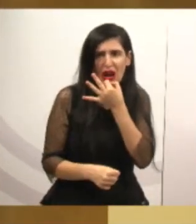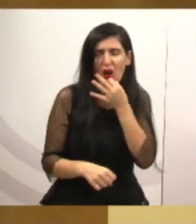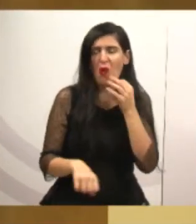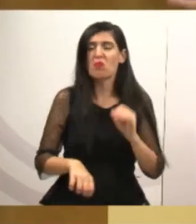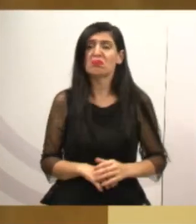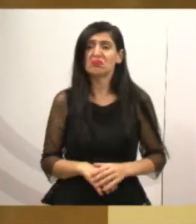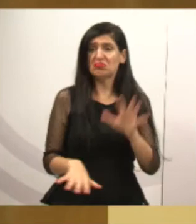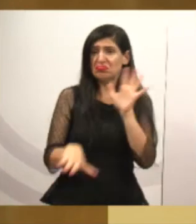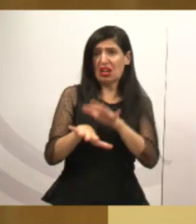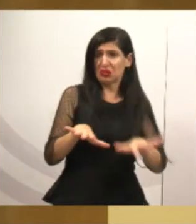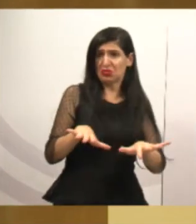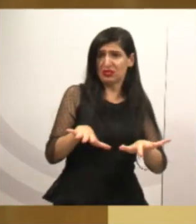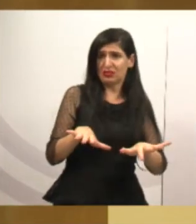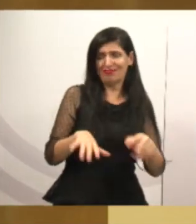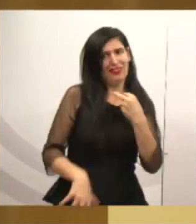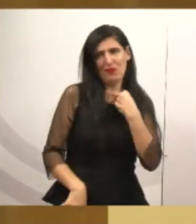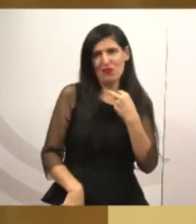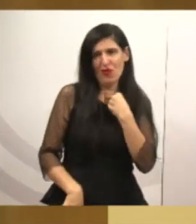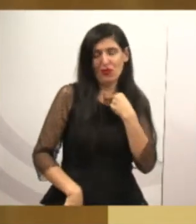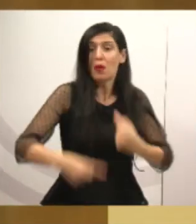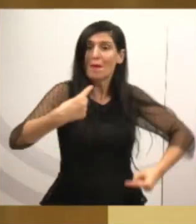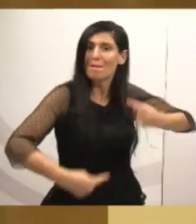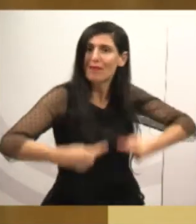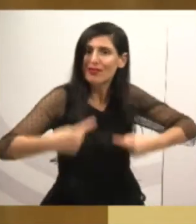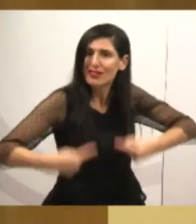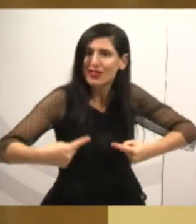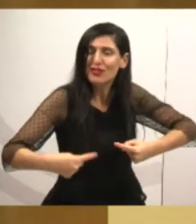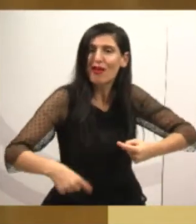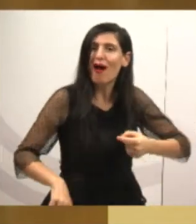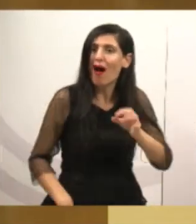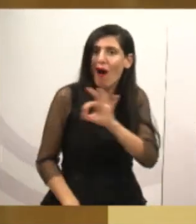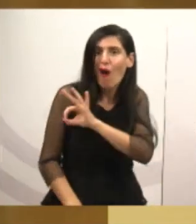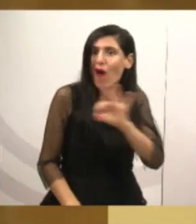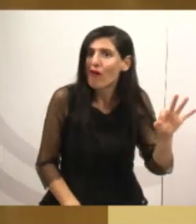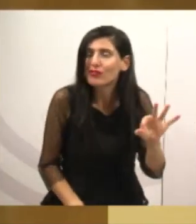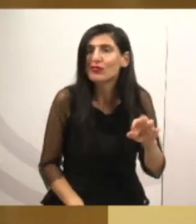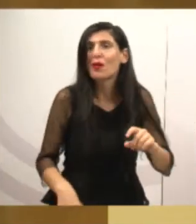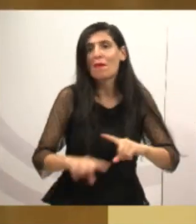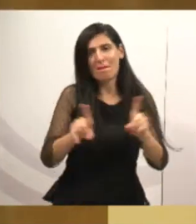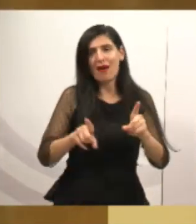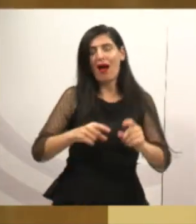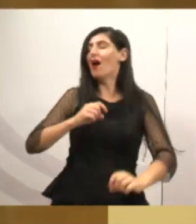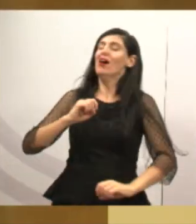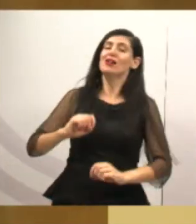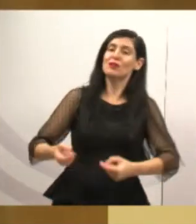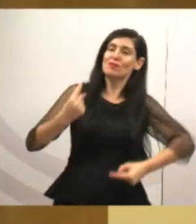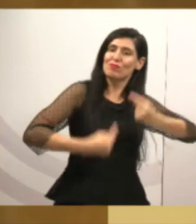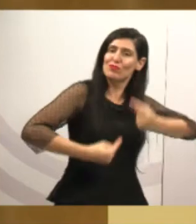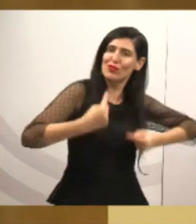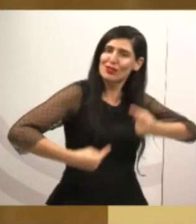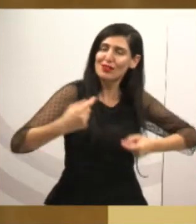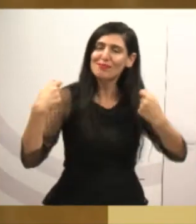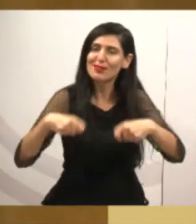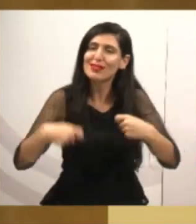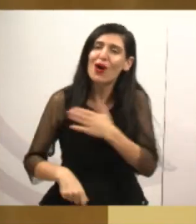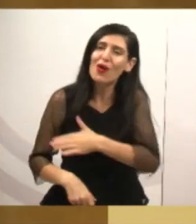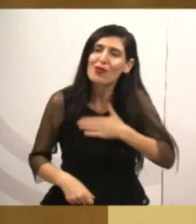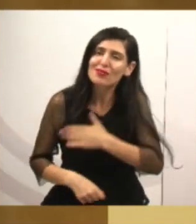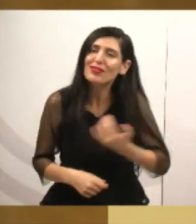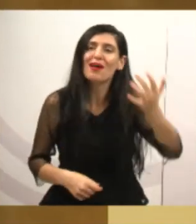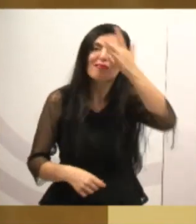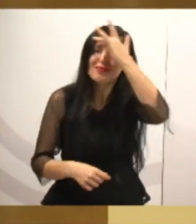política, gente, é muito bom. É muito importante, mas eu sempre falo. Para ser político, tem que gostar do povo, tem que gostar da